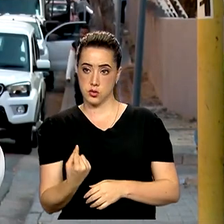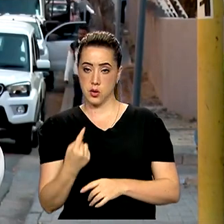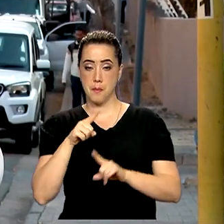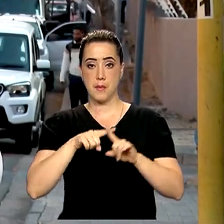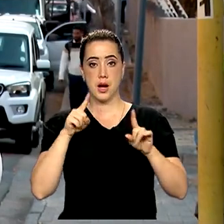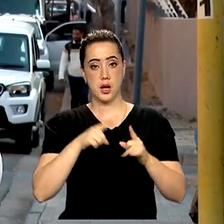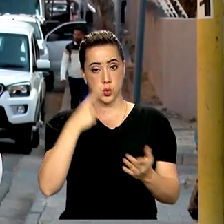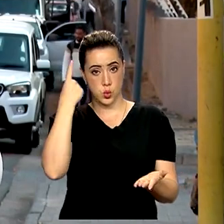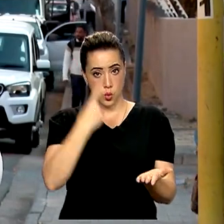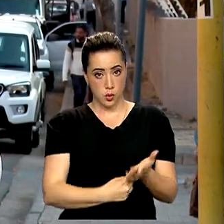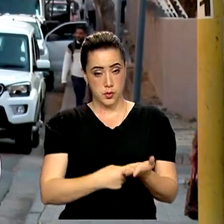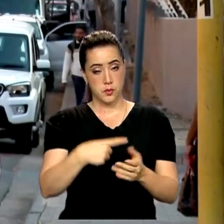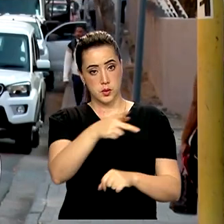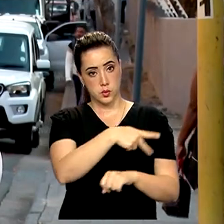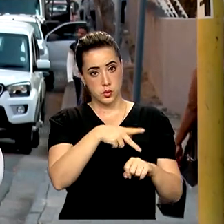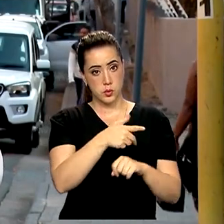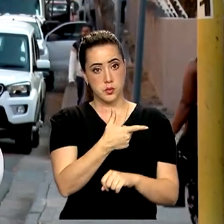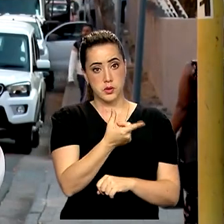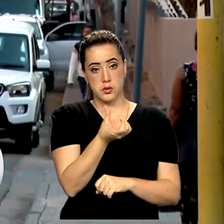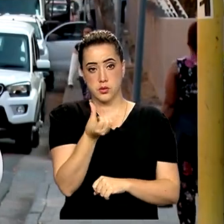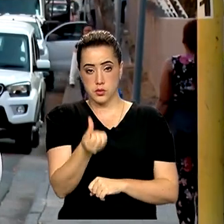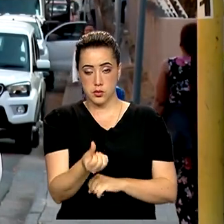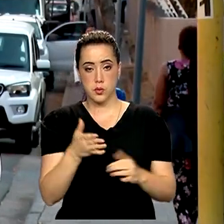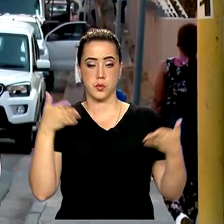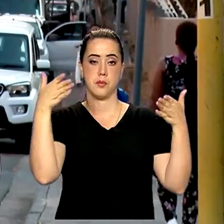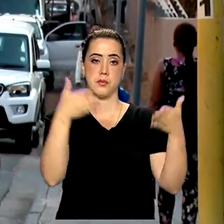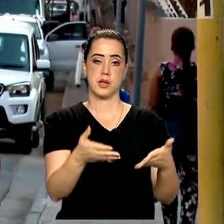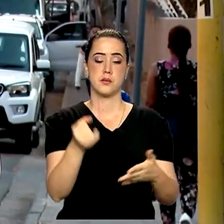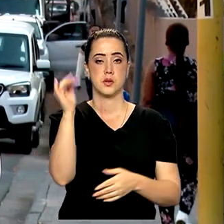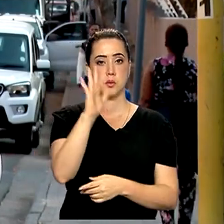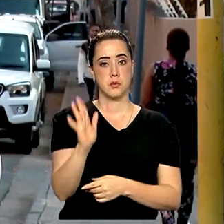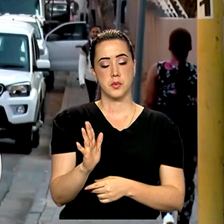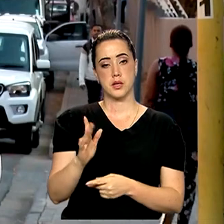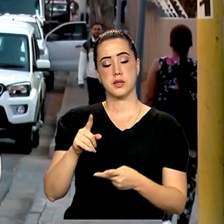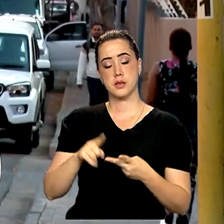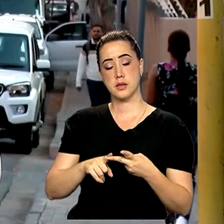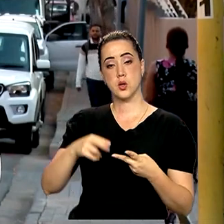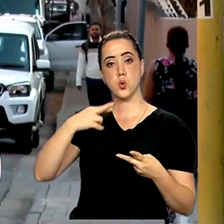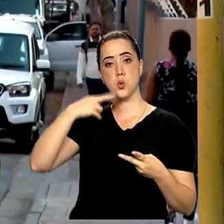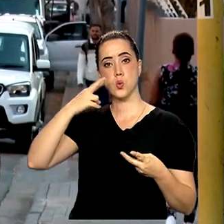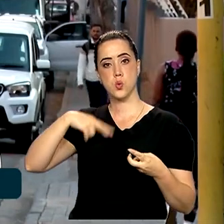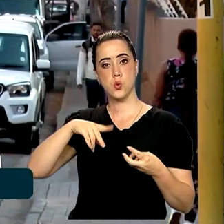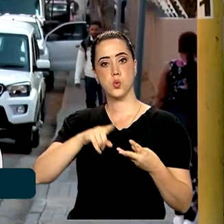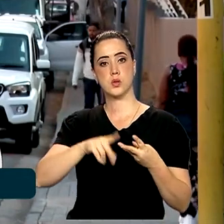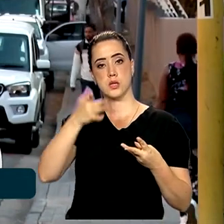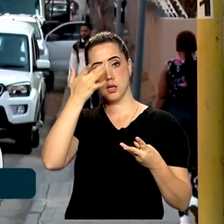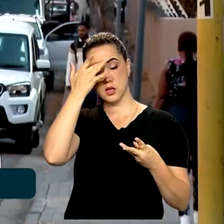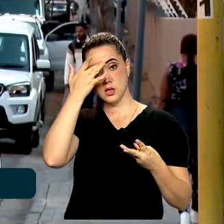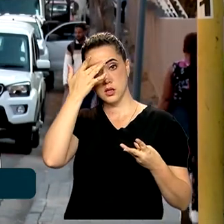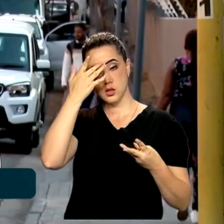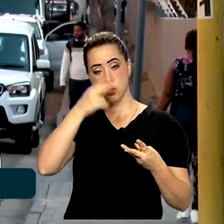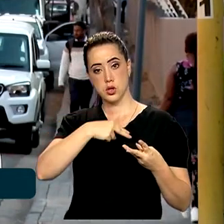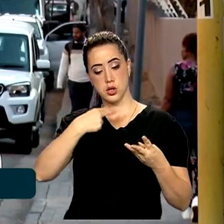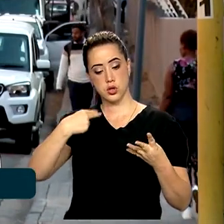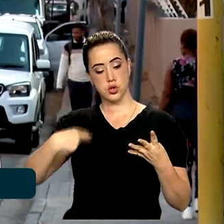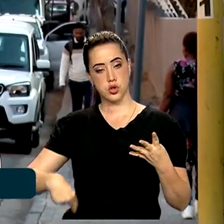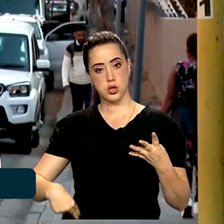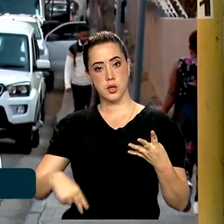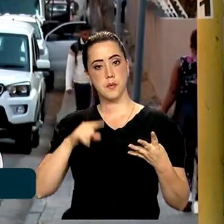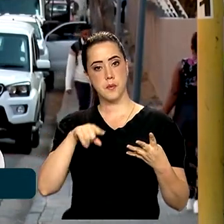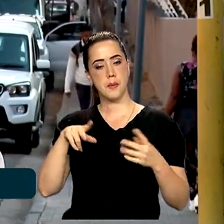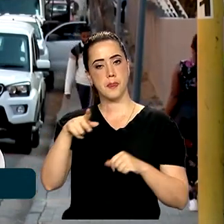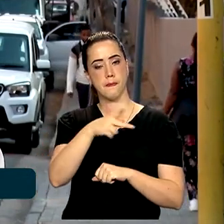oficialmente criado em 2006 com a participação de Brasil, Rússia, Índia e China, consideradas economias